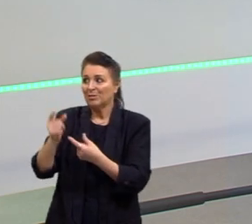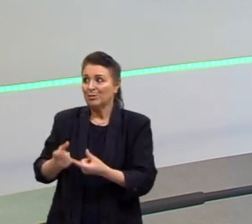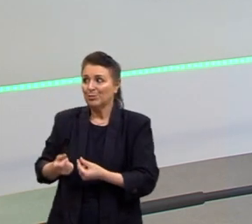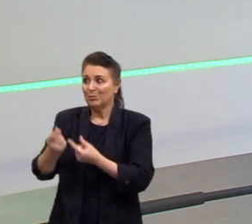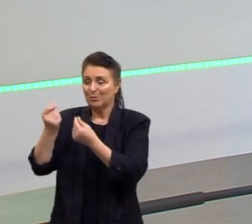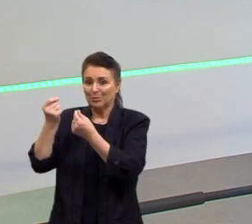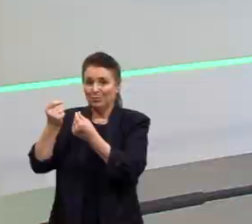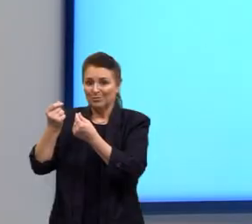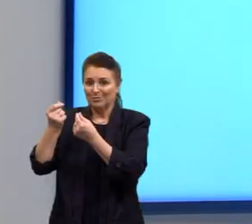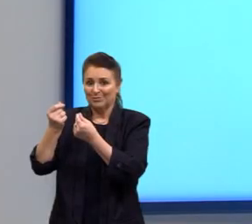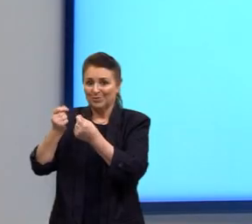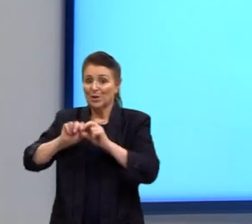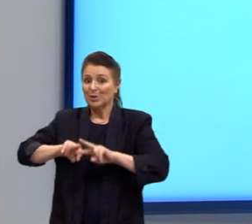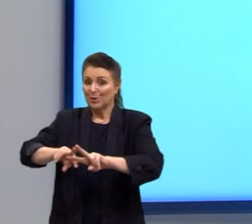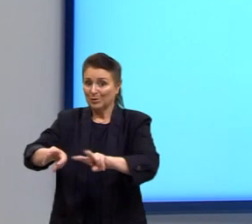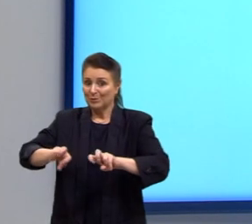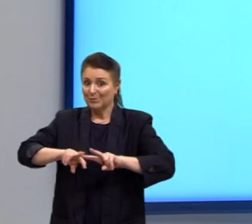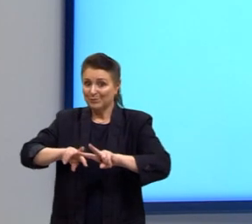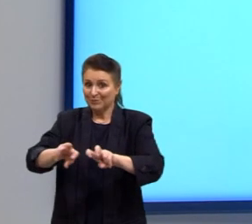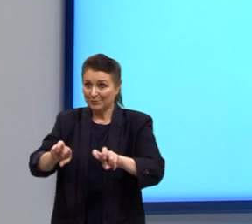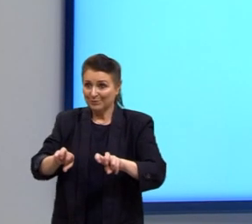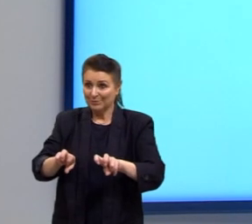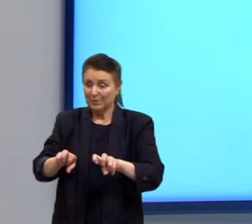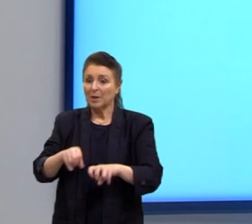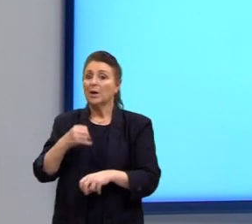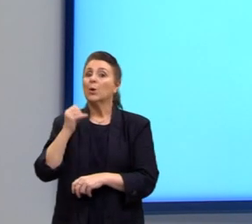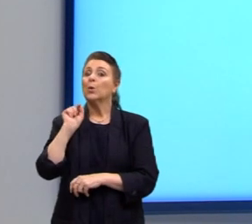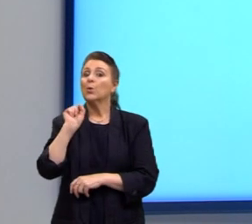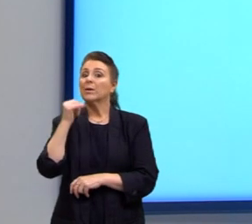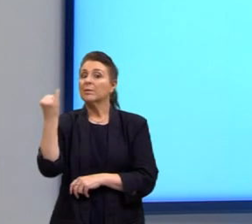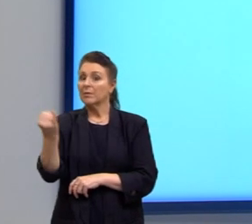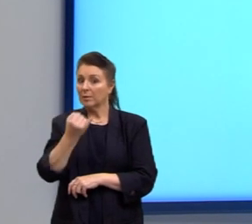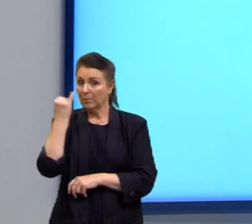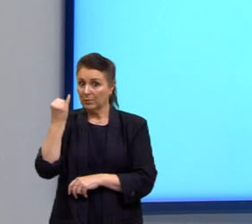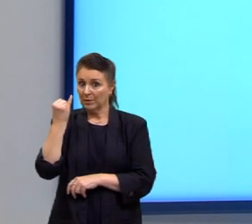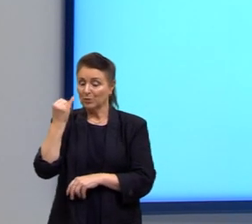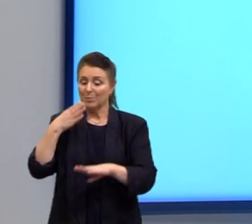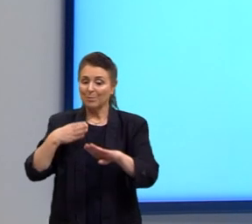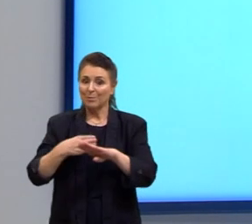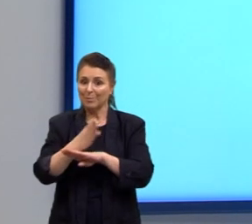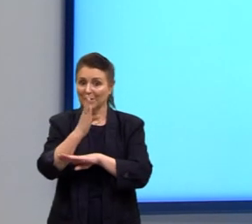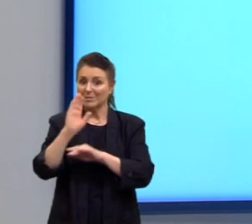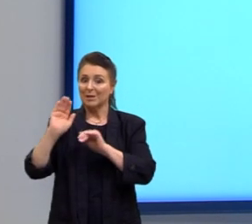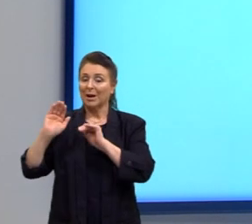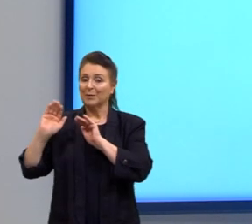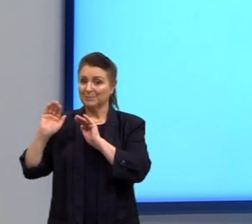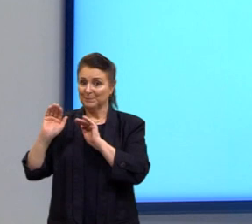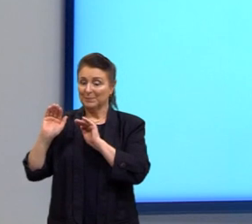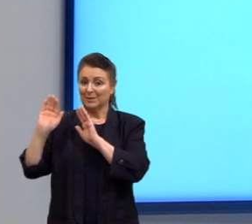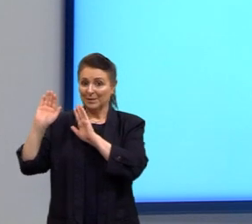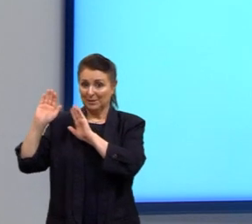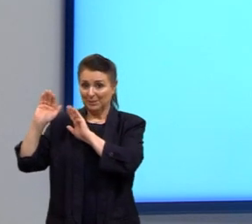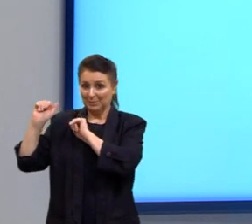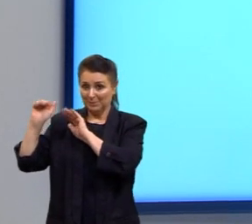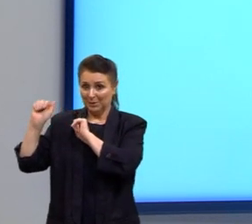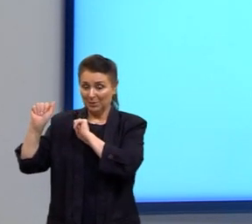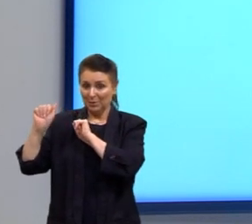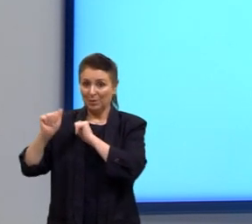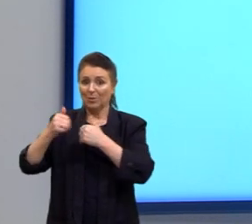Certo? Pontos indispensáveis para que você consiga a sua aprovação, domínio da interpretação textual,